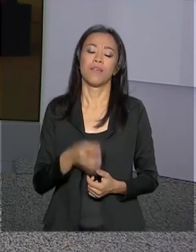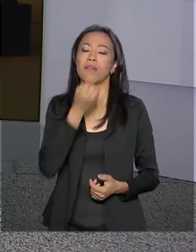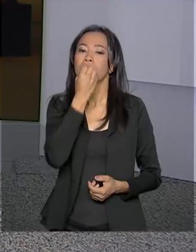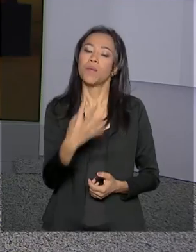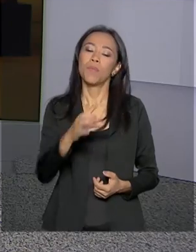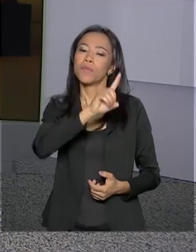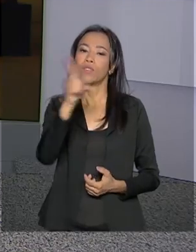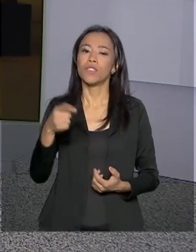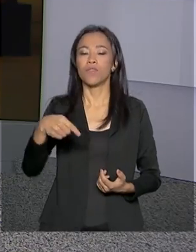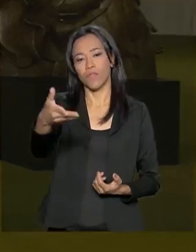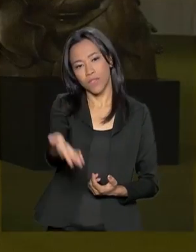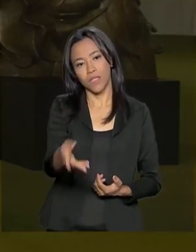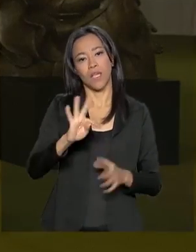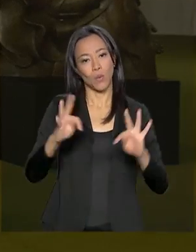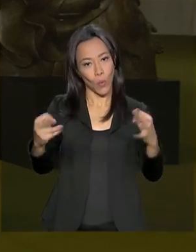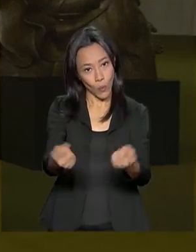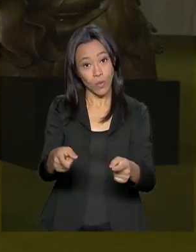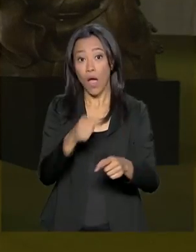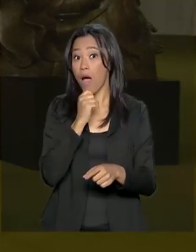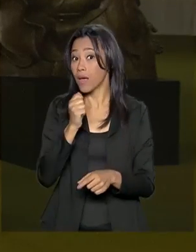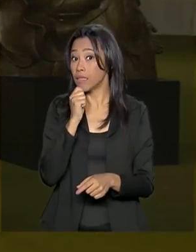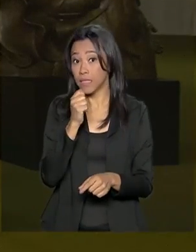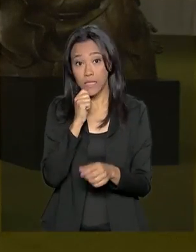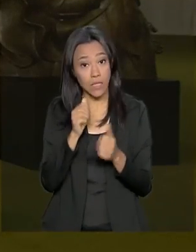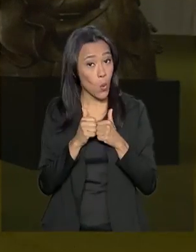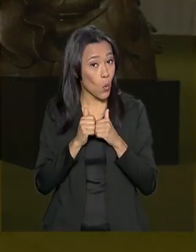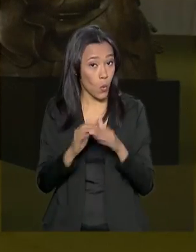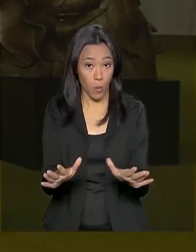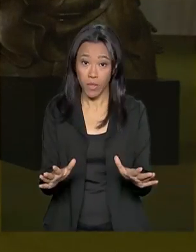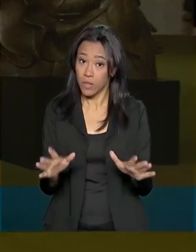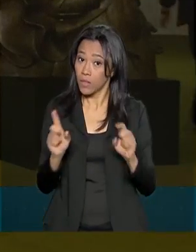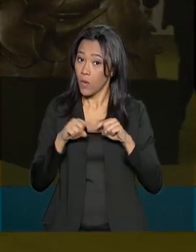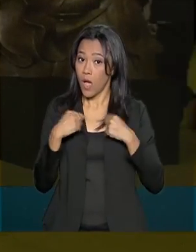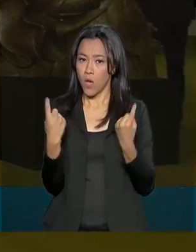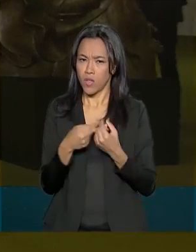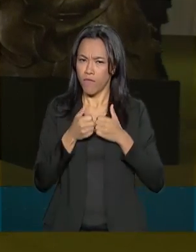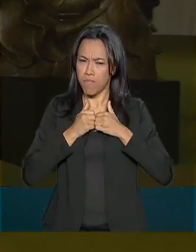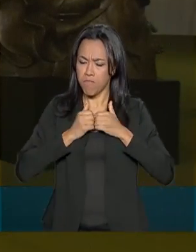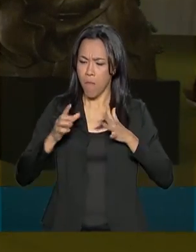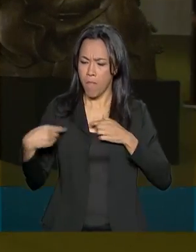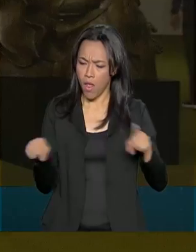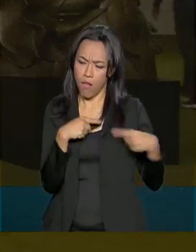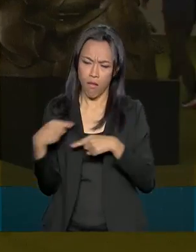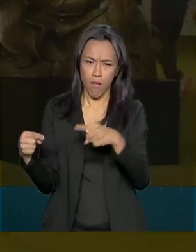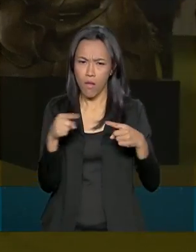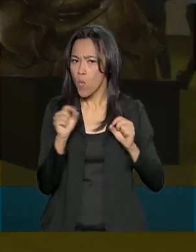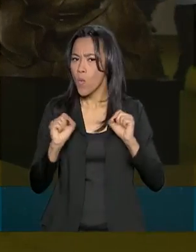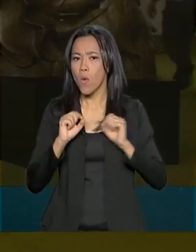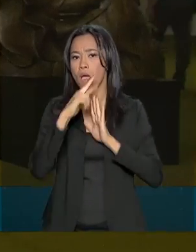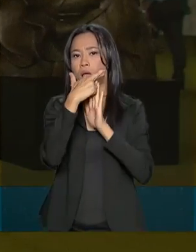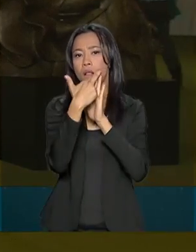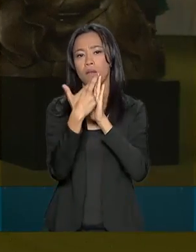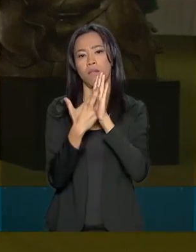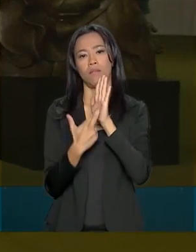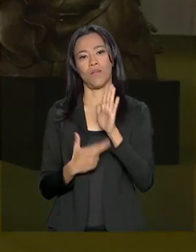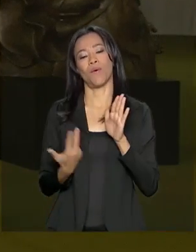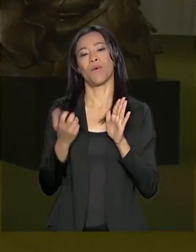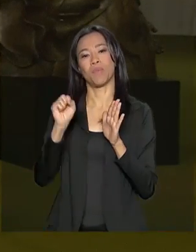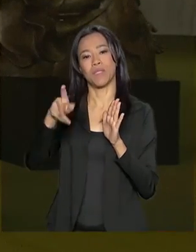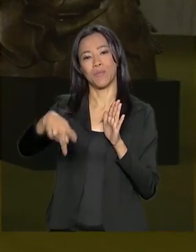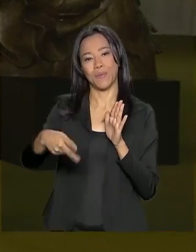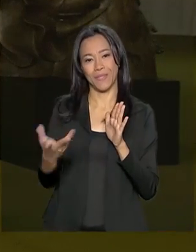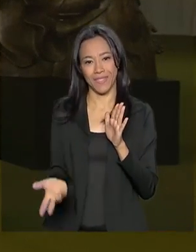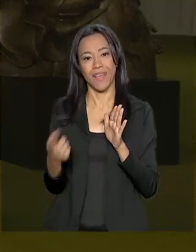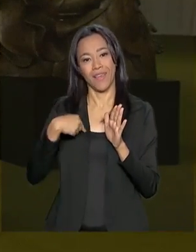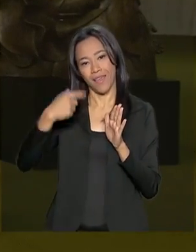Bom dia a você e a todos. Olha, ainda não começou a sessão que vai dar início ao debate do relatório da Previdência apresentado pelo